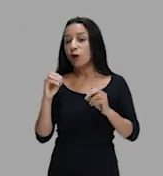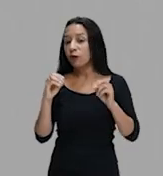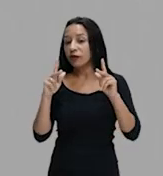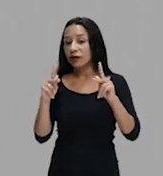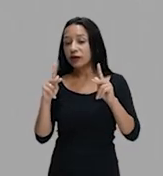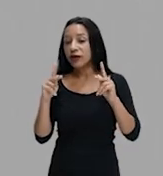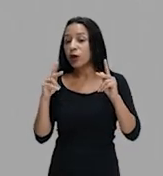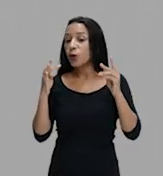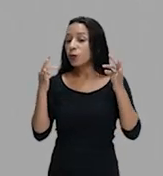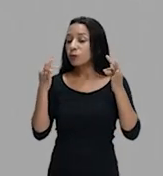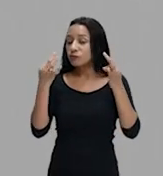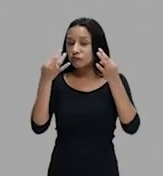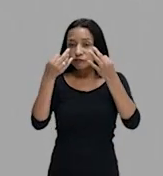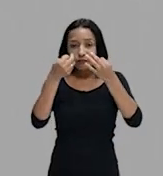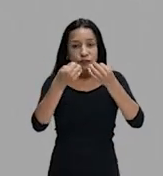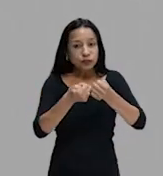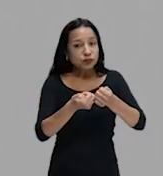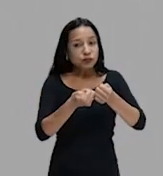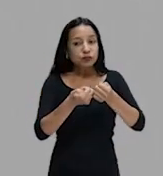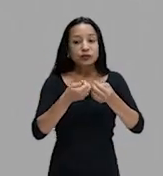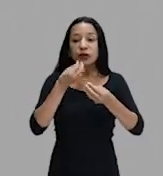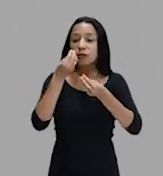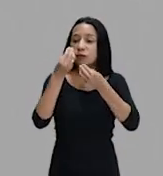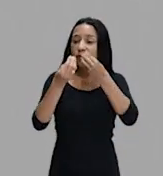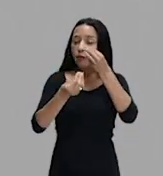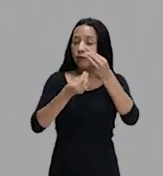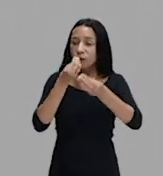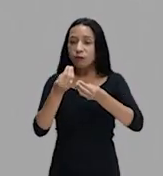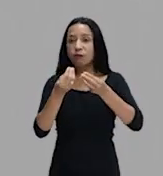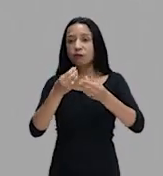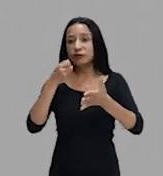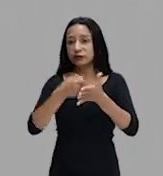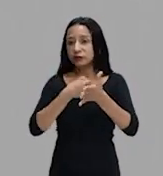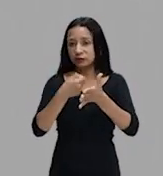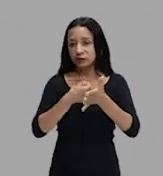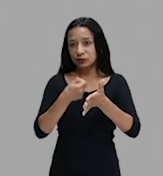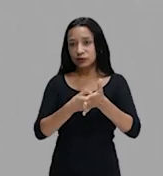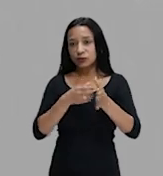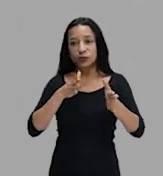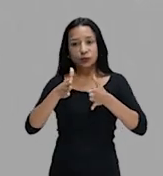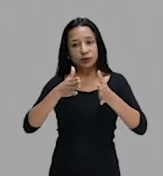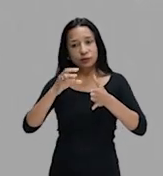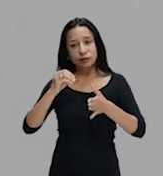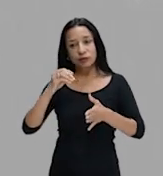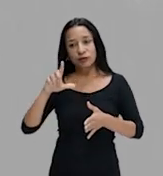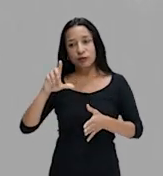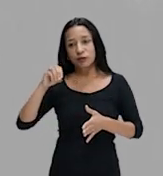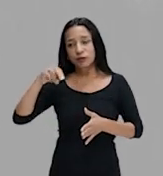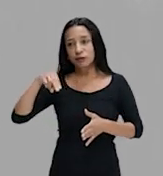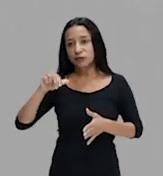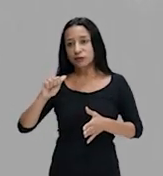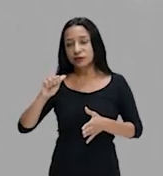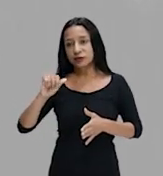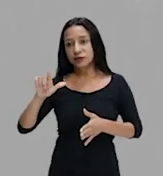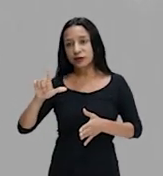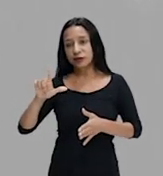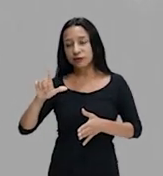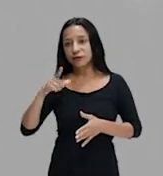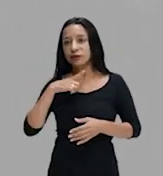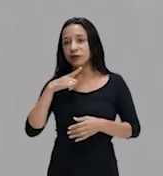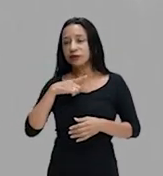formas de resistência, ainda presentes no período colonial. Nós temos também a organização,